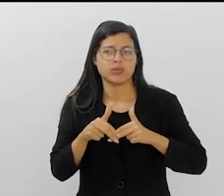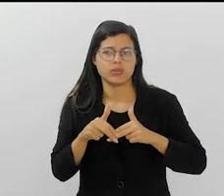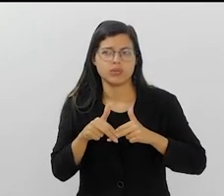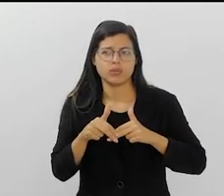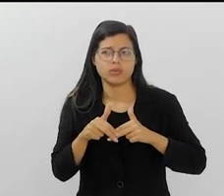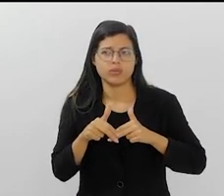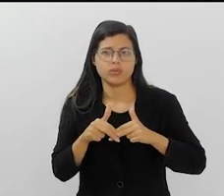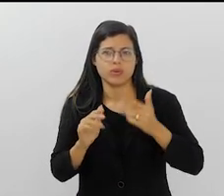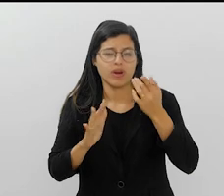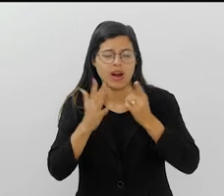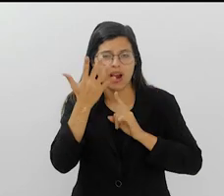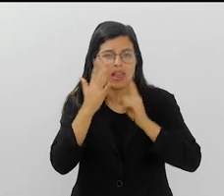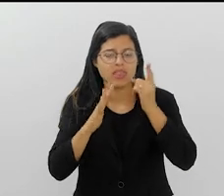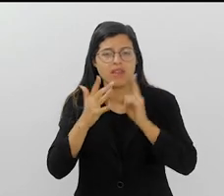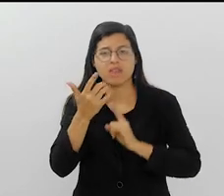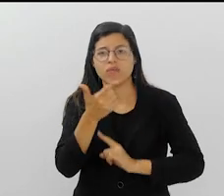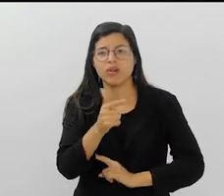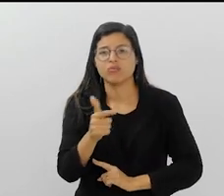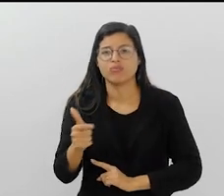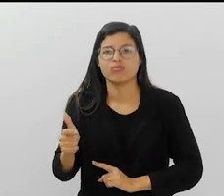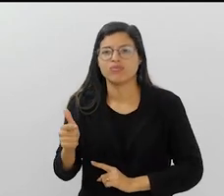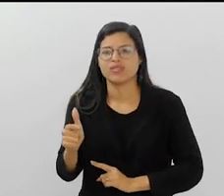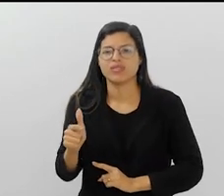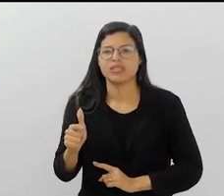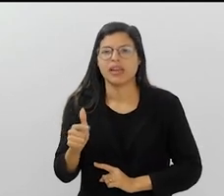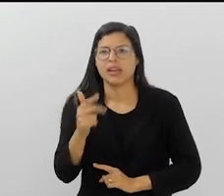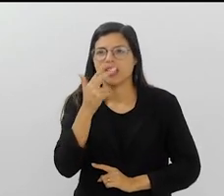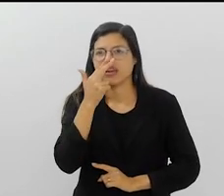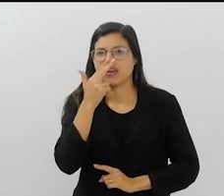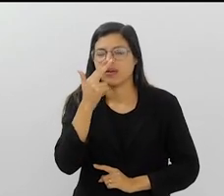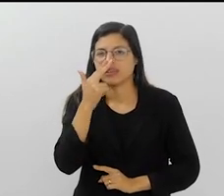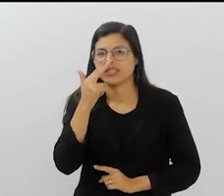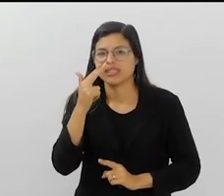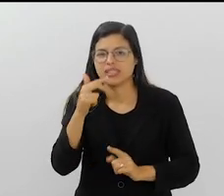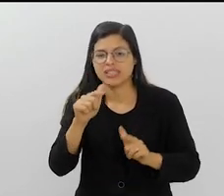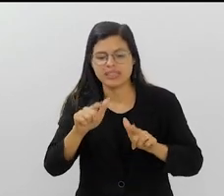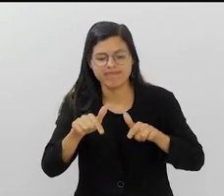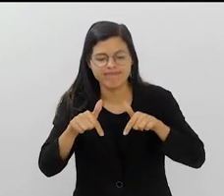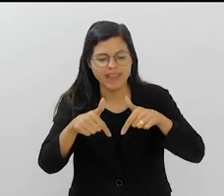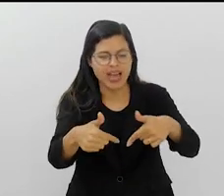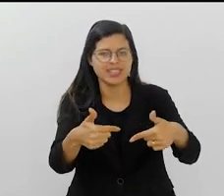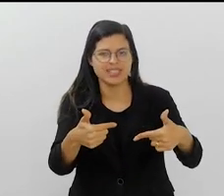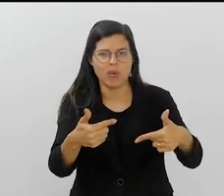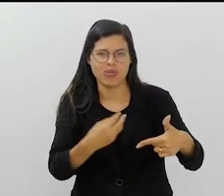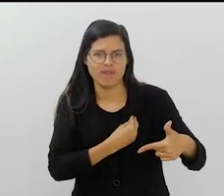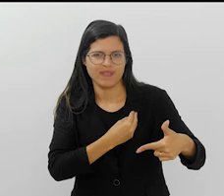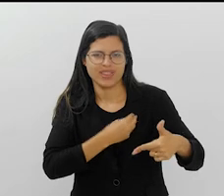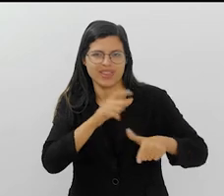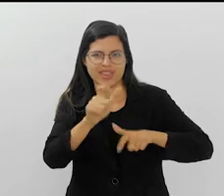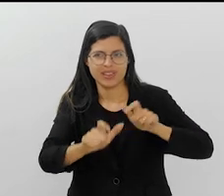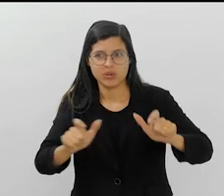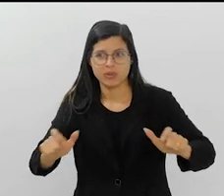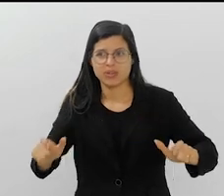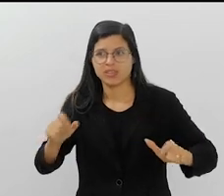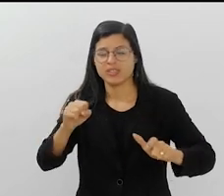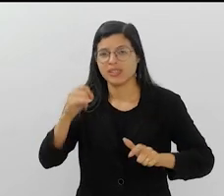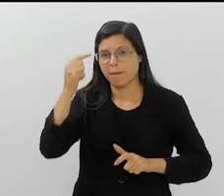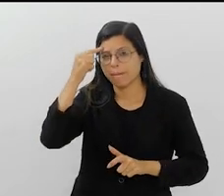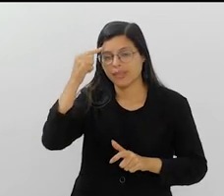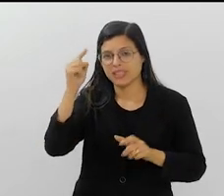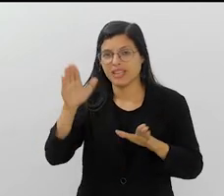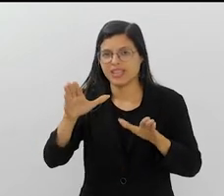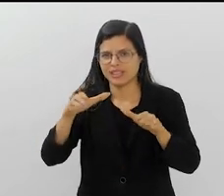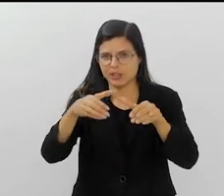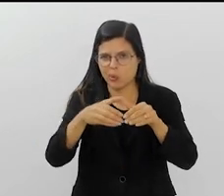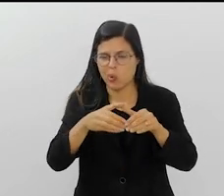ganha, o carnaval não ganha o espaço na vida brasileira que deveria ter. Se a gente parar pra pensar, só no desfile do grupo